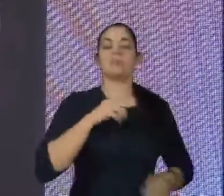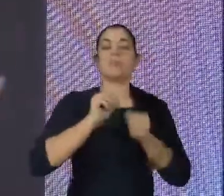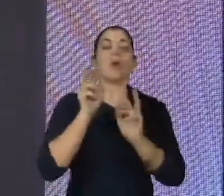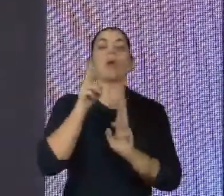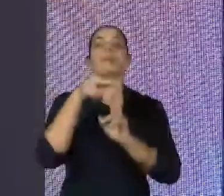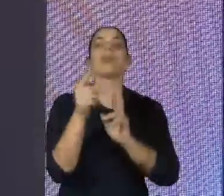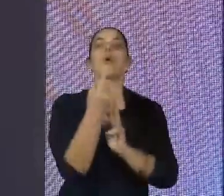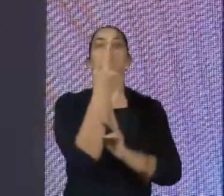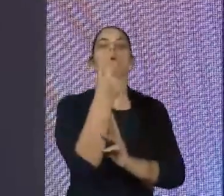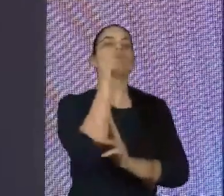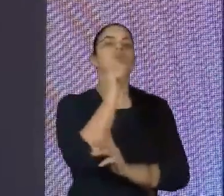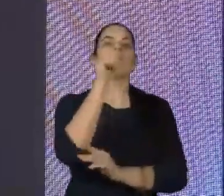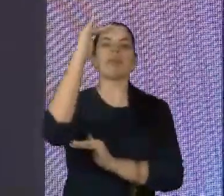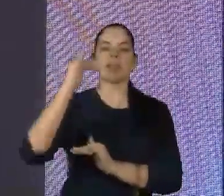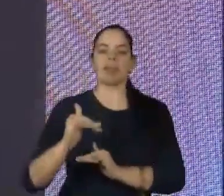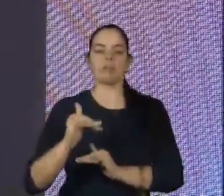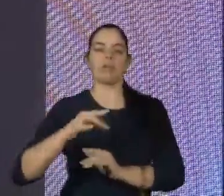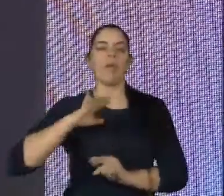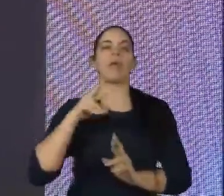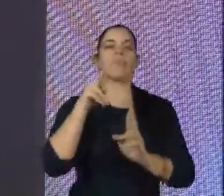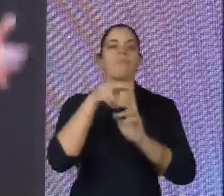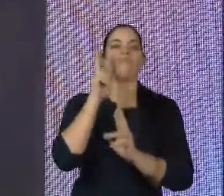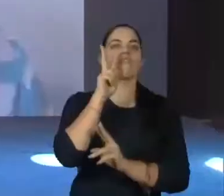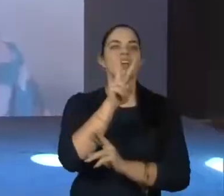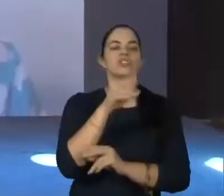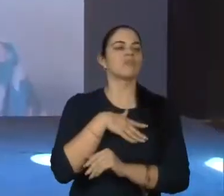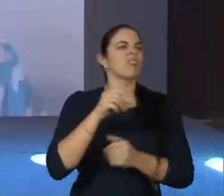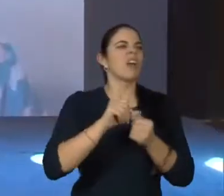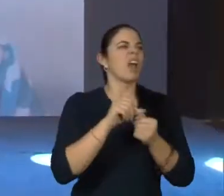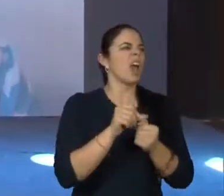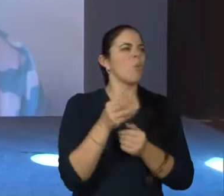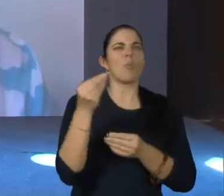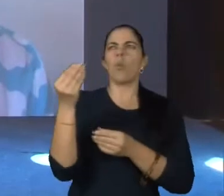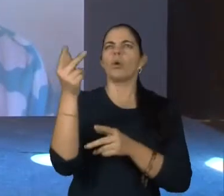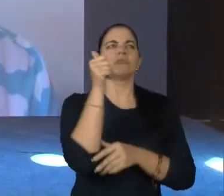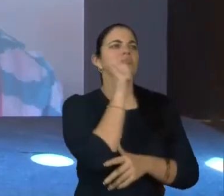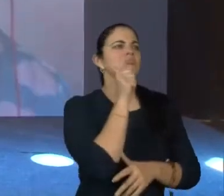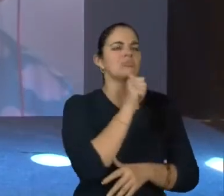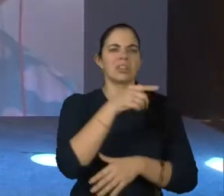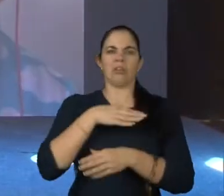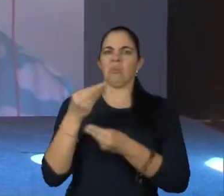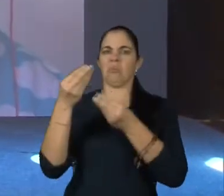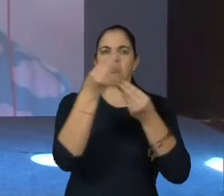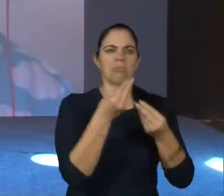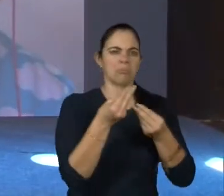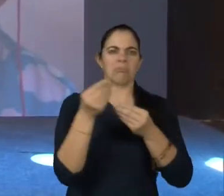por uma mulher que tem ananismo. Eu me vejo representada por várias pessoas, por várias mulheres, por várias,